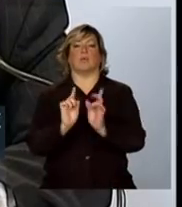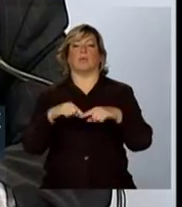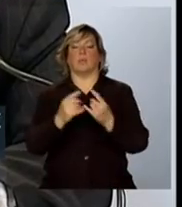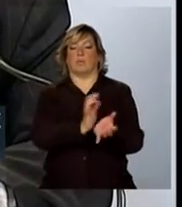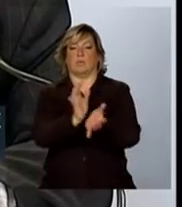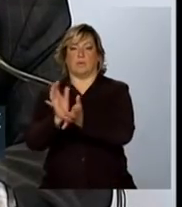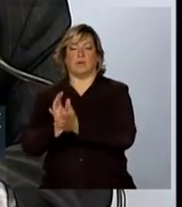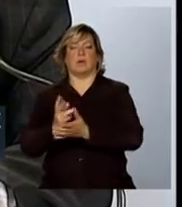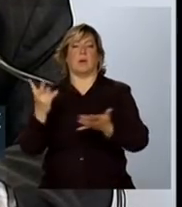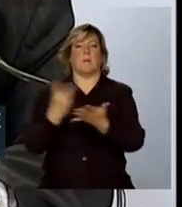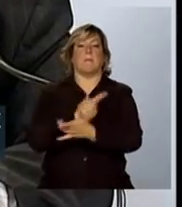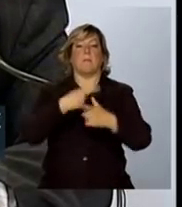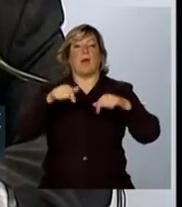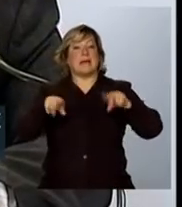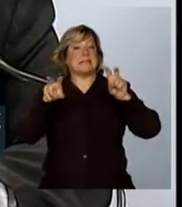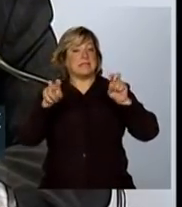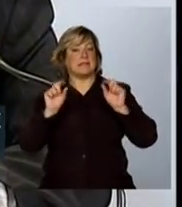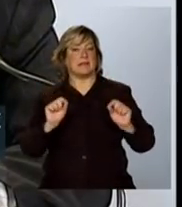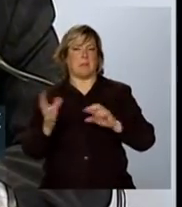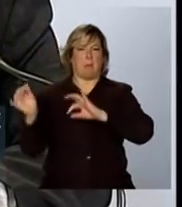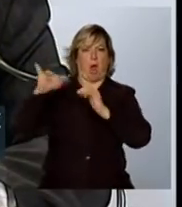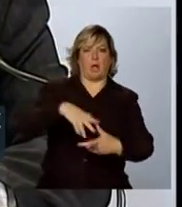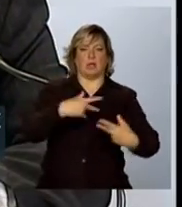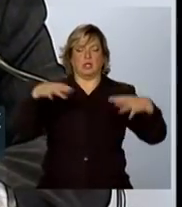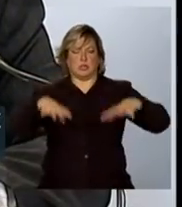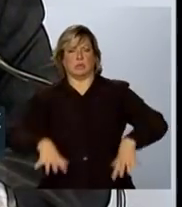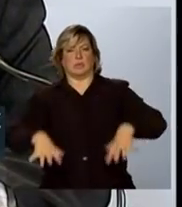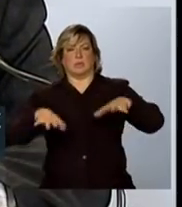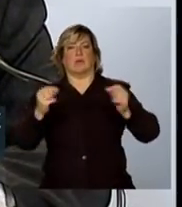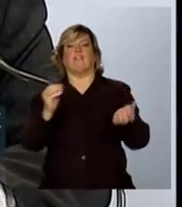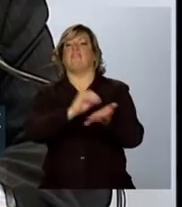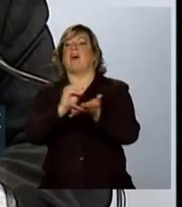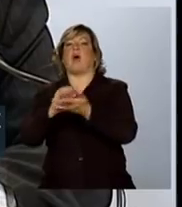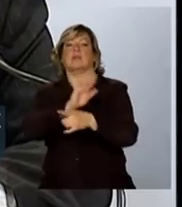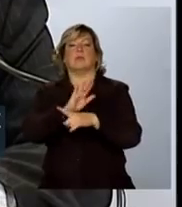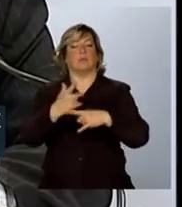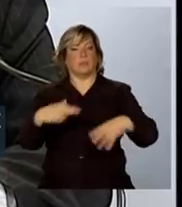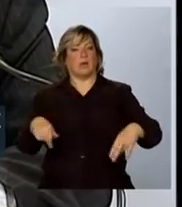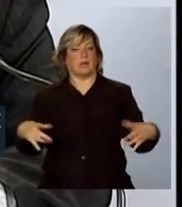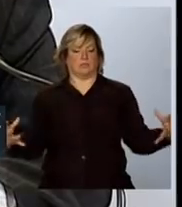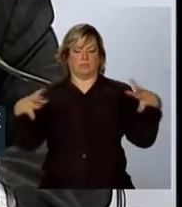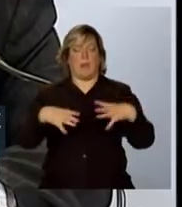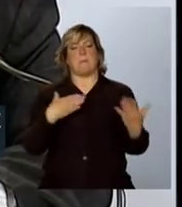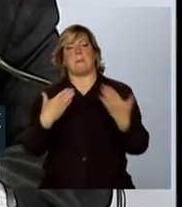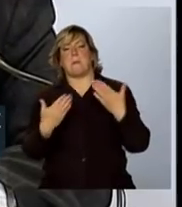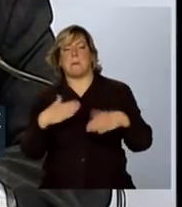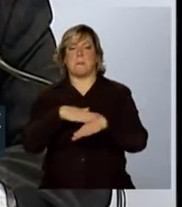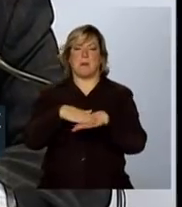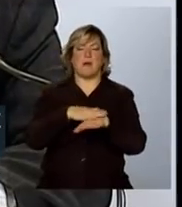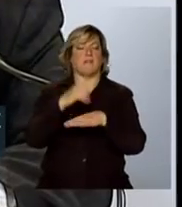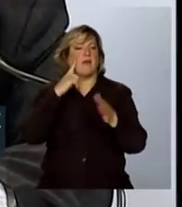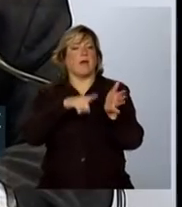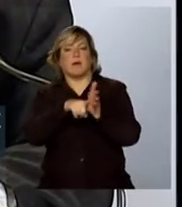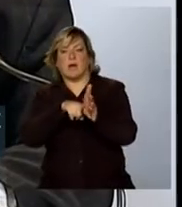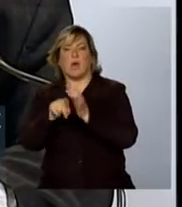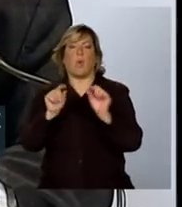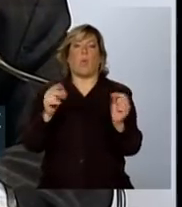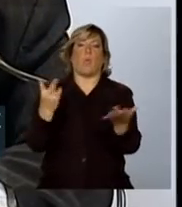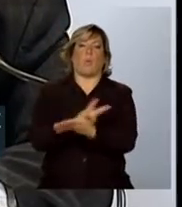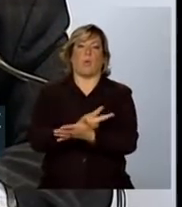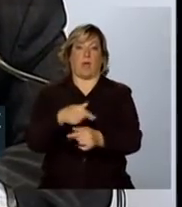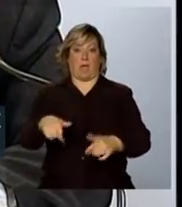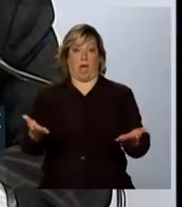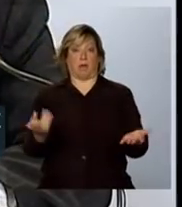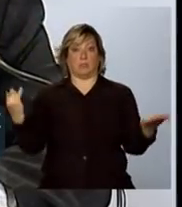relação com desastres e situações de desassistência, etc., e tal, para poder verificar o que está acontecendo. estamos agora com